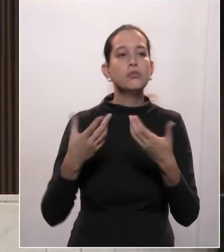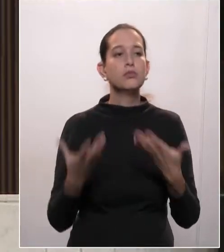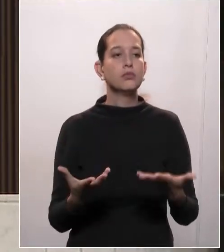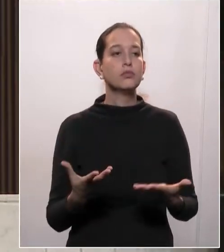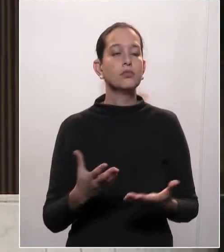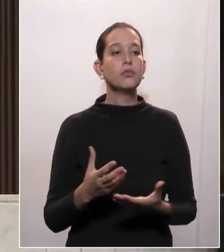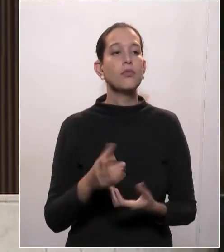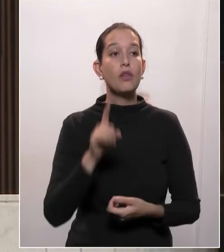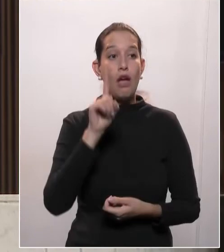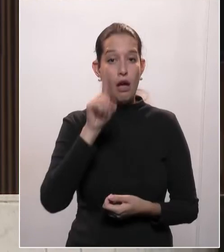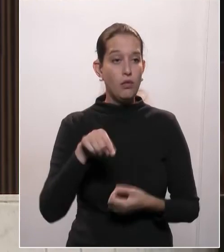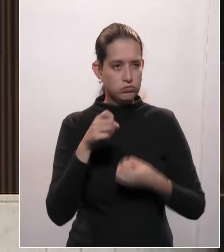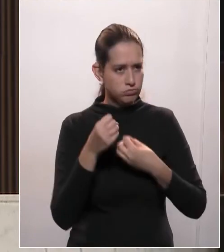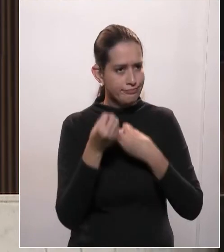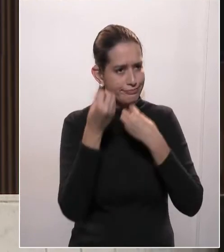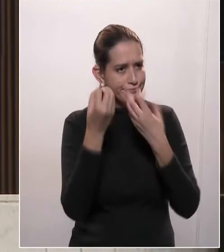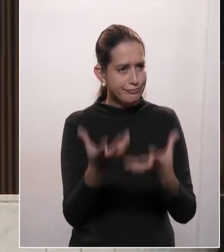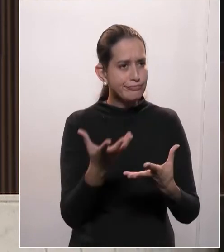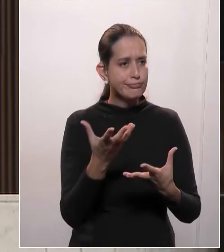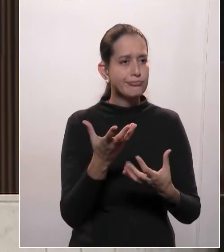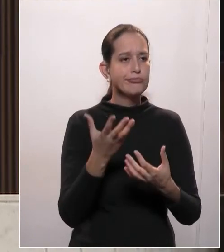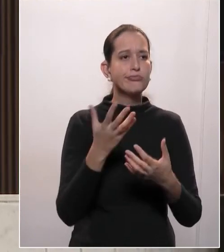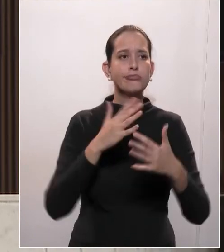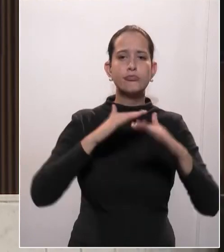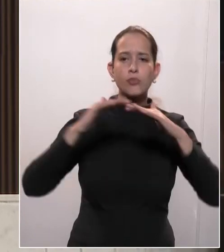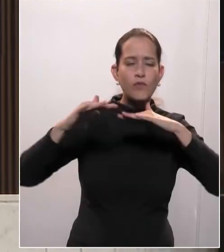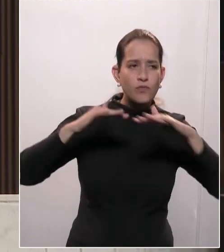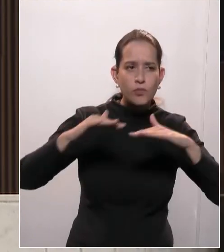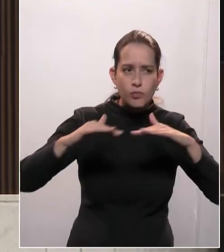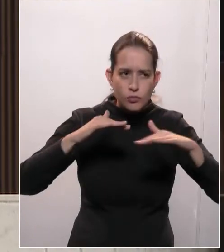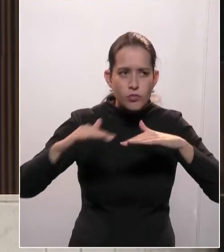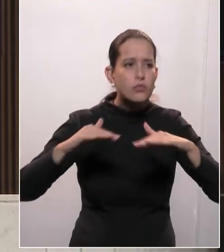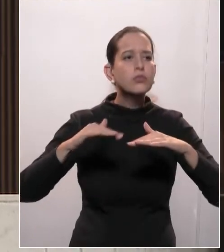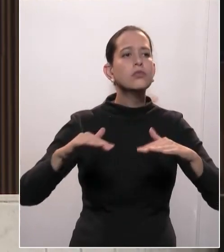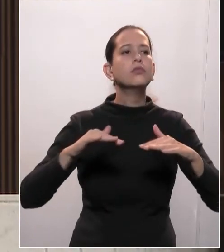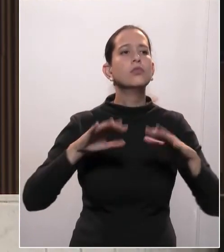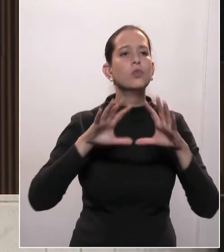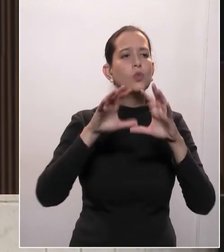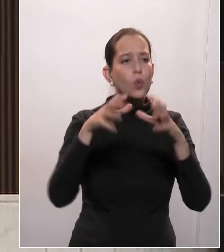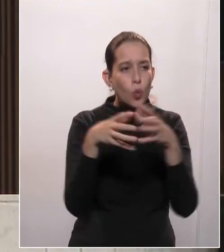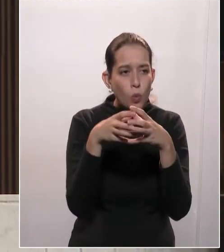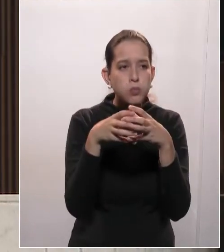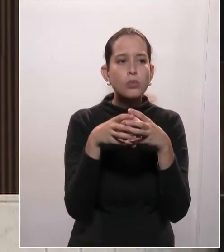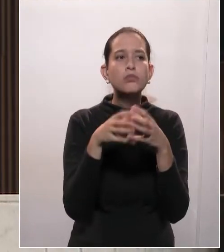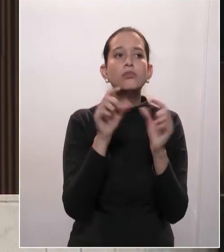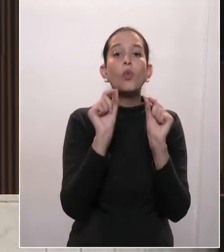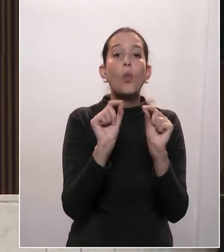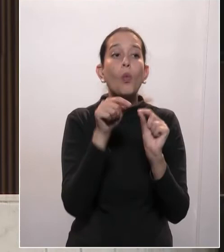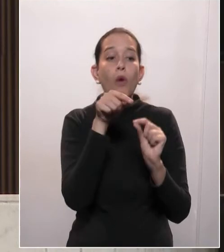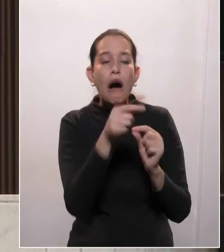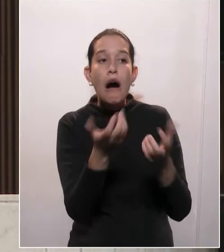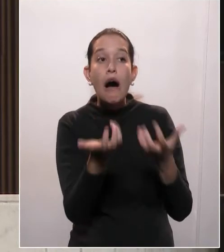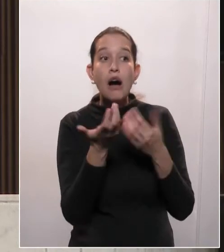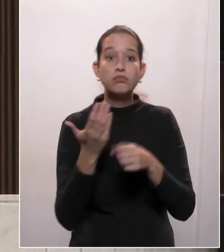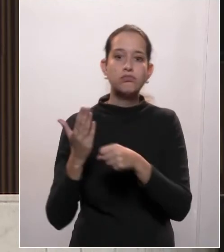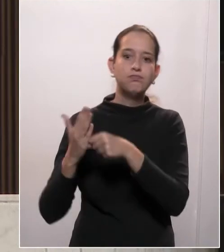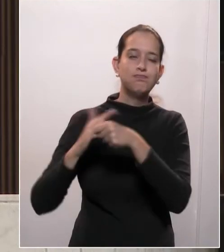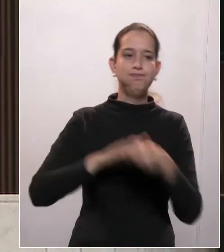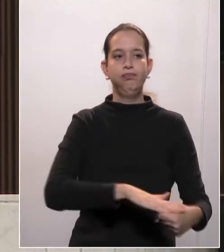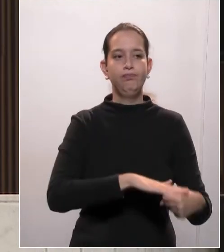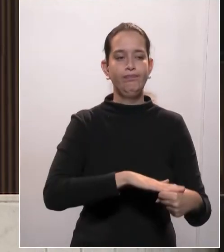uma movimentação para intimidar os indígenas,